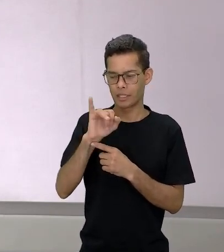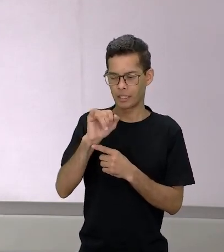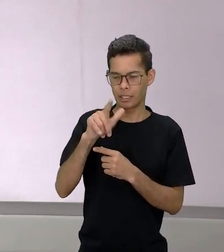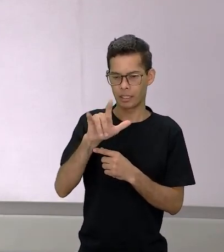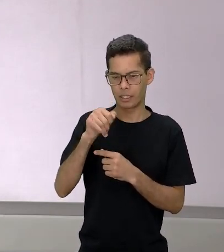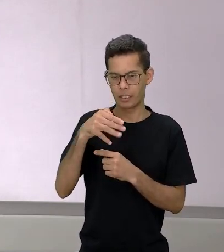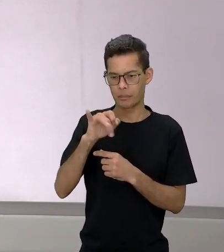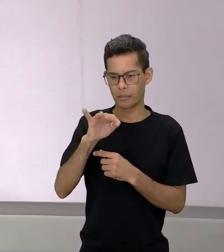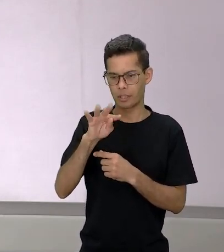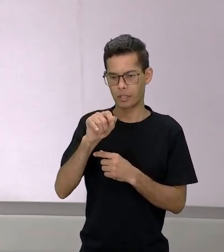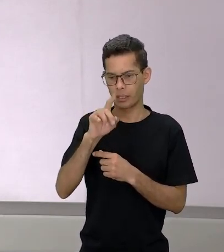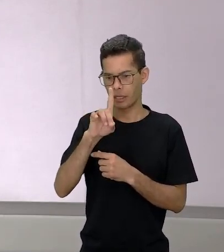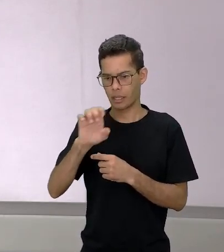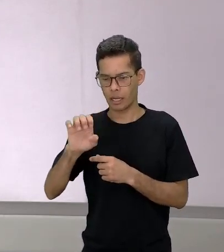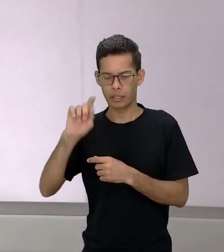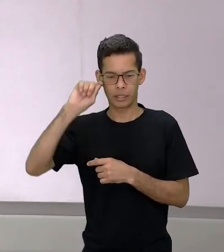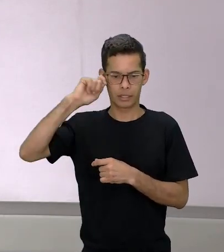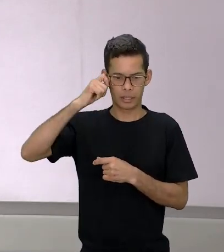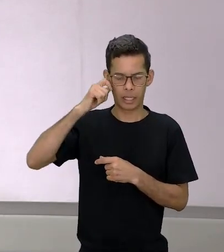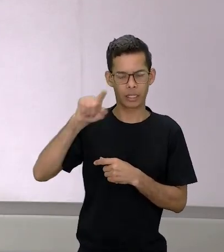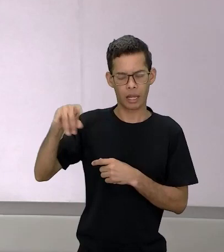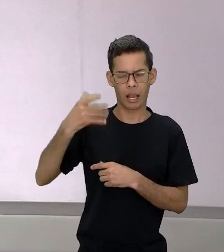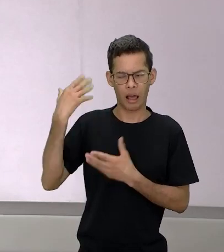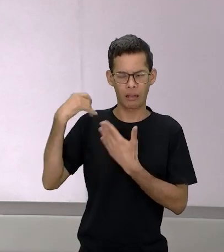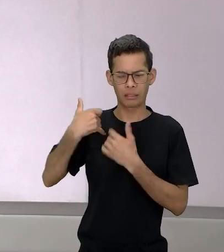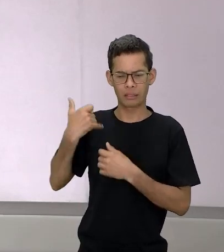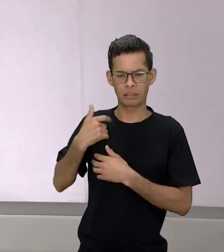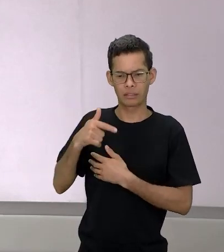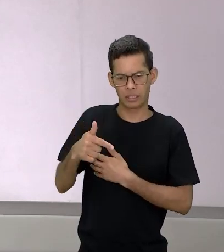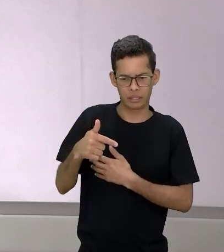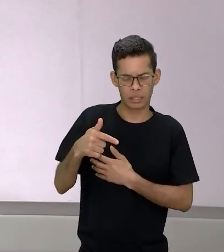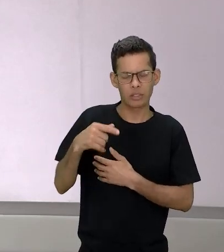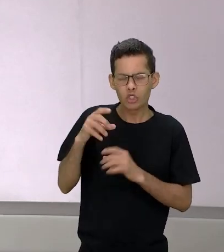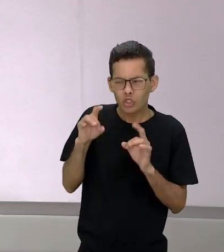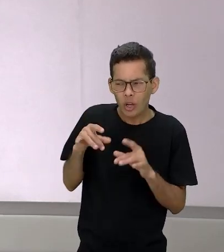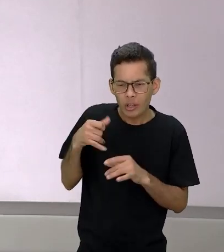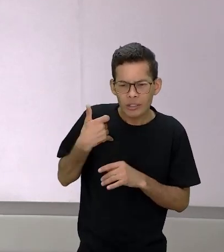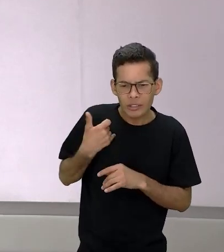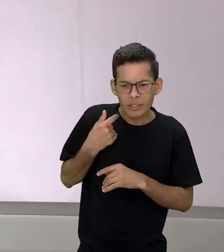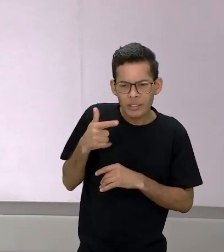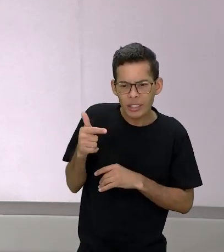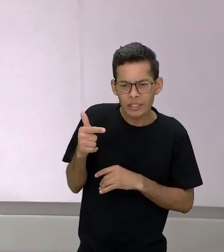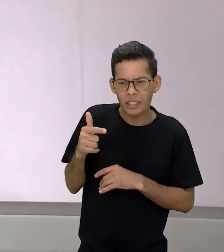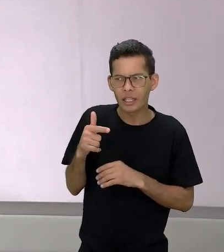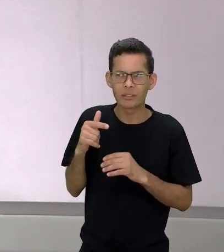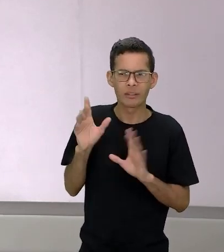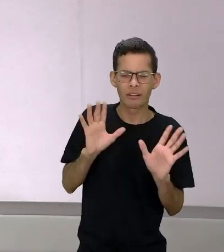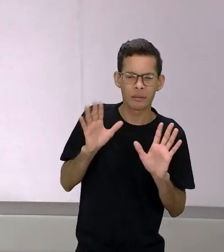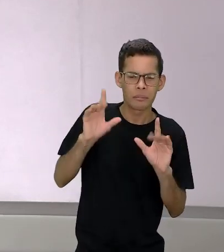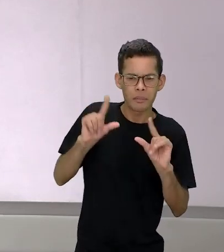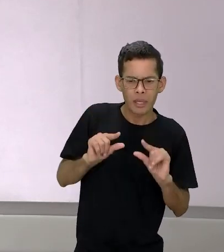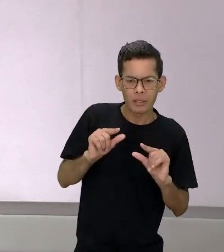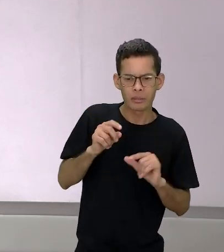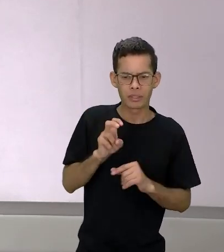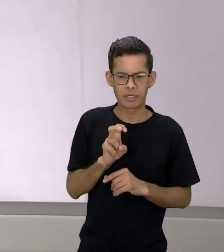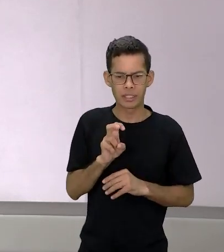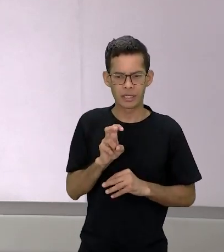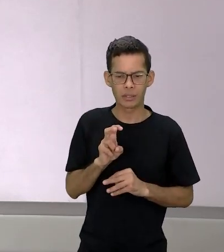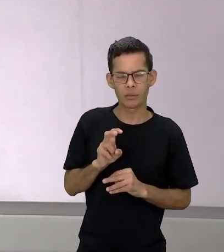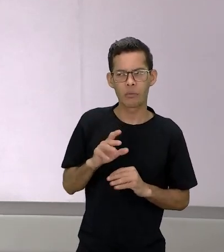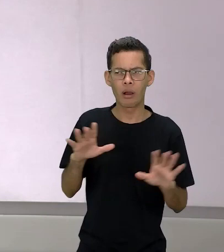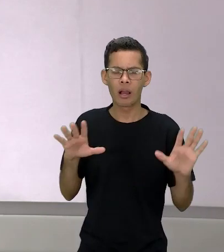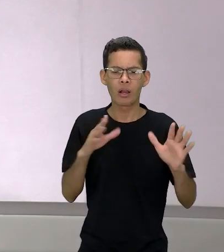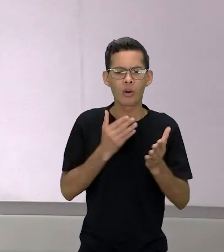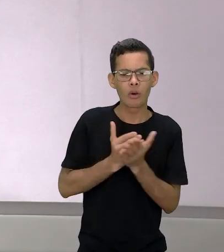apenas apenas sete anos que sete anos não chegava nem a cinco de repente umas